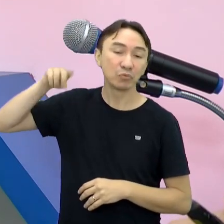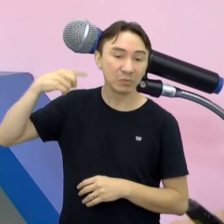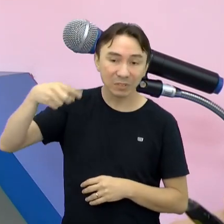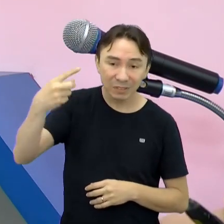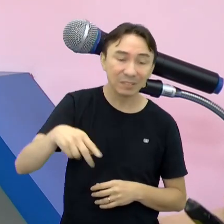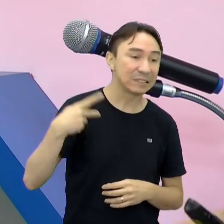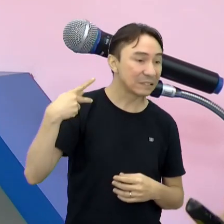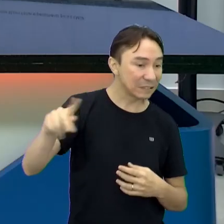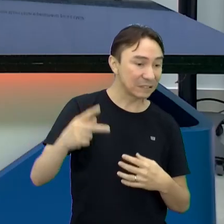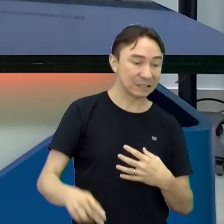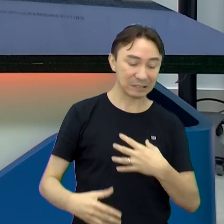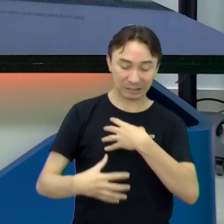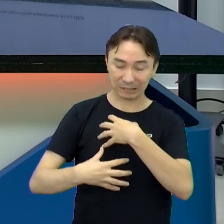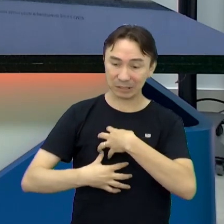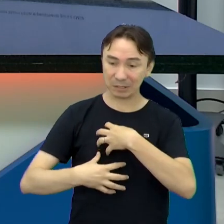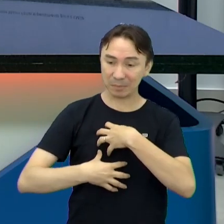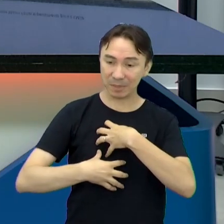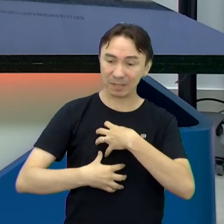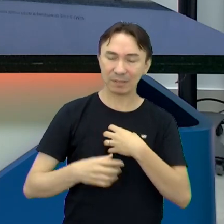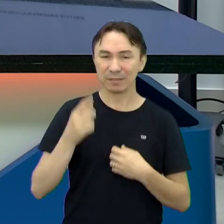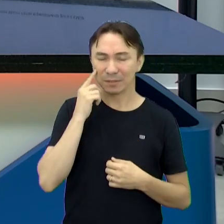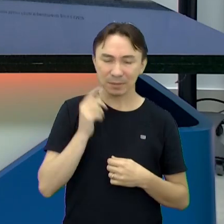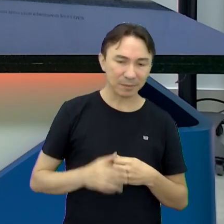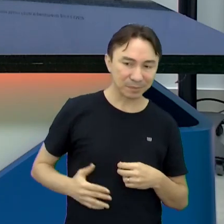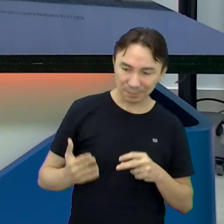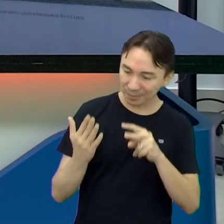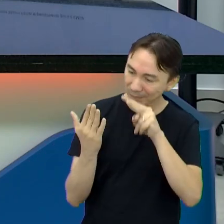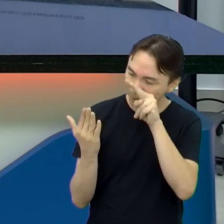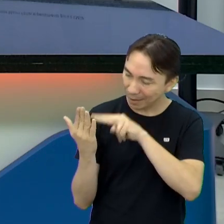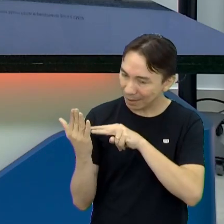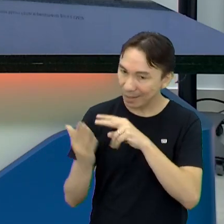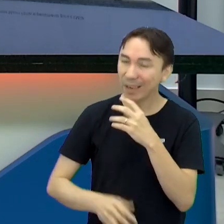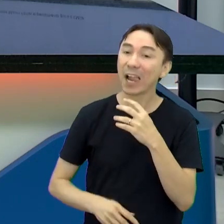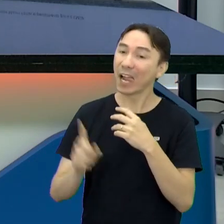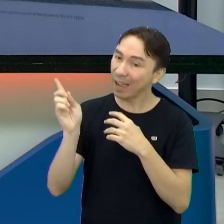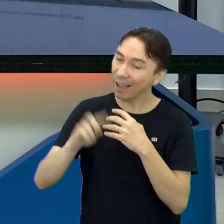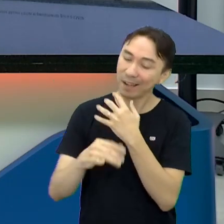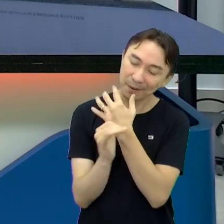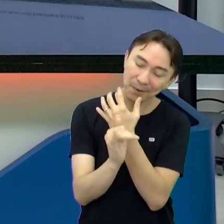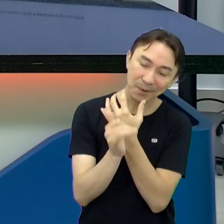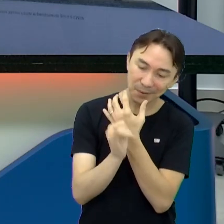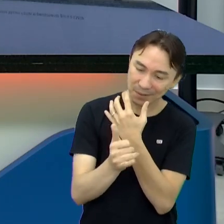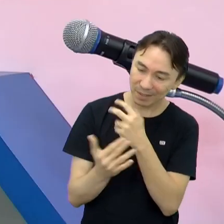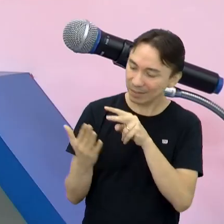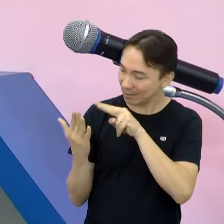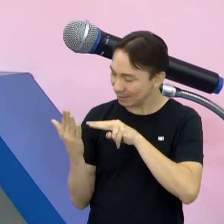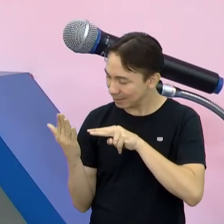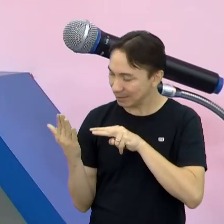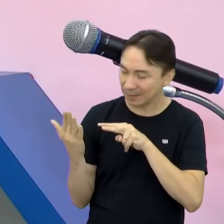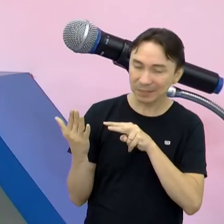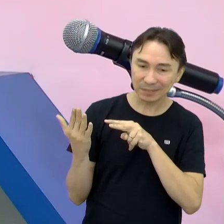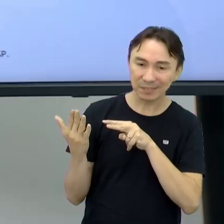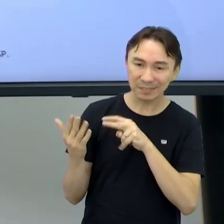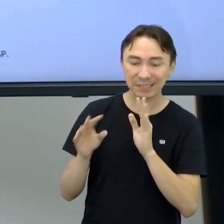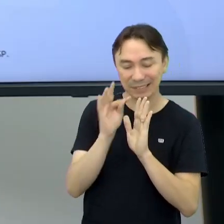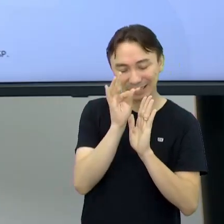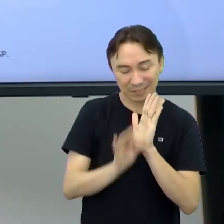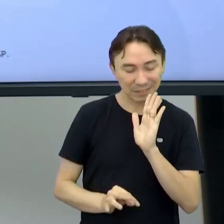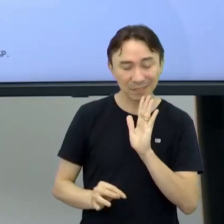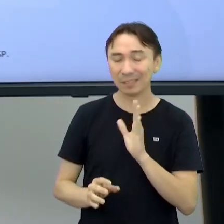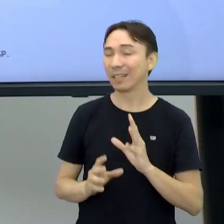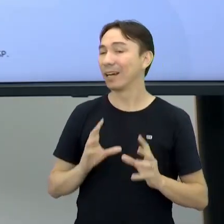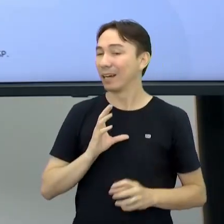provoca uma reflexão em quem lê, né? Muito bacana Então a ideia da crônica é Por isso que o crônica é um texto que eu adoro, né? E os